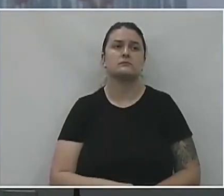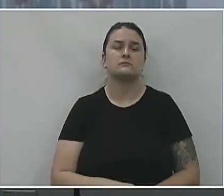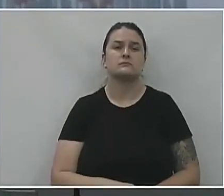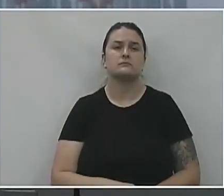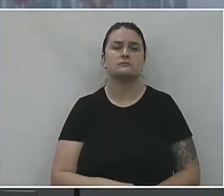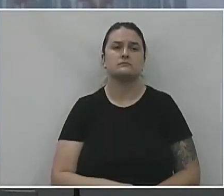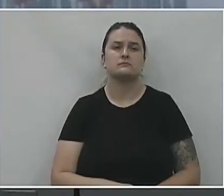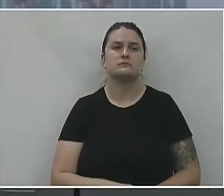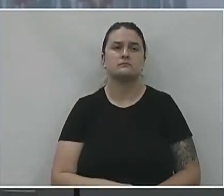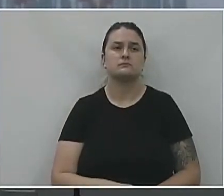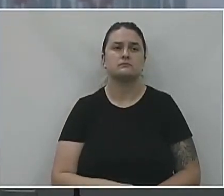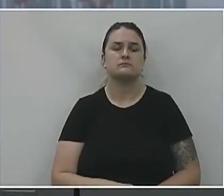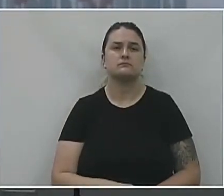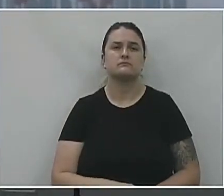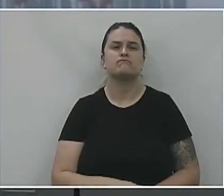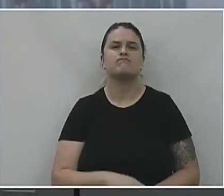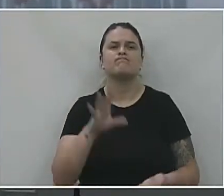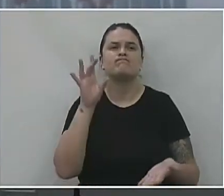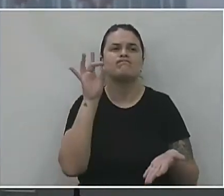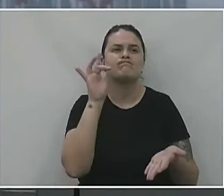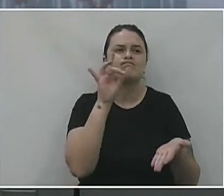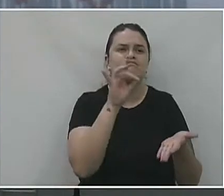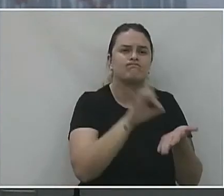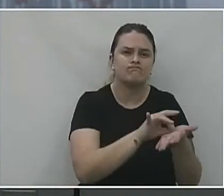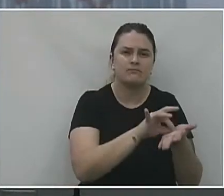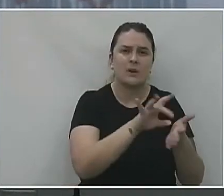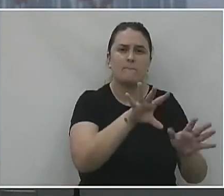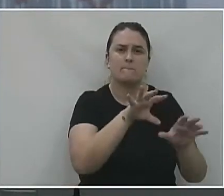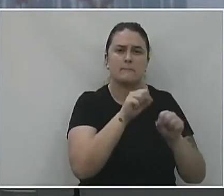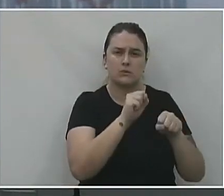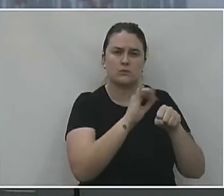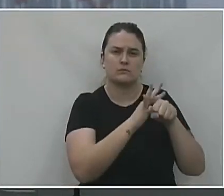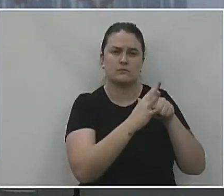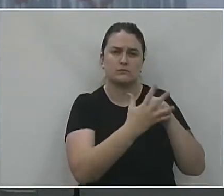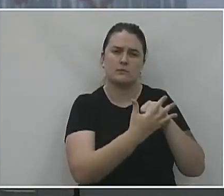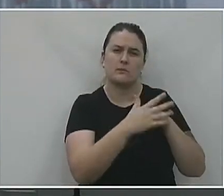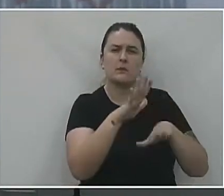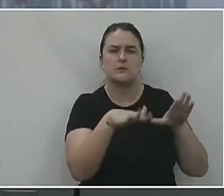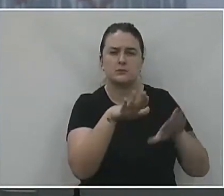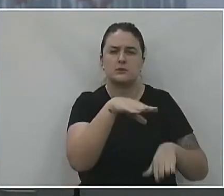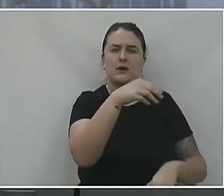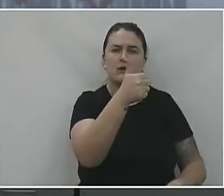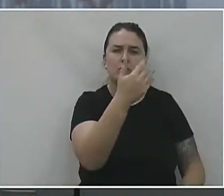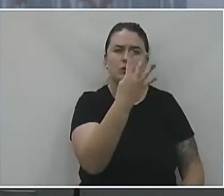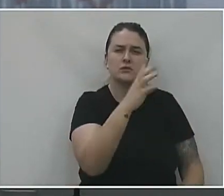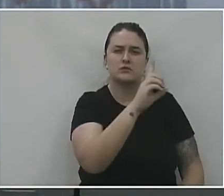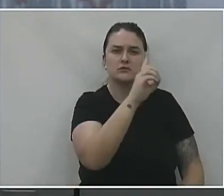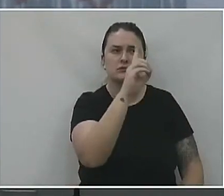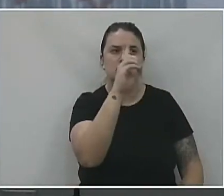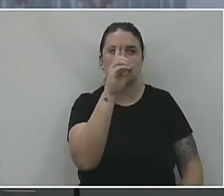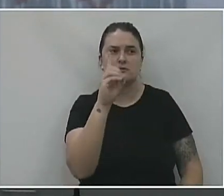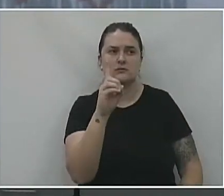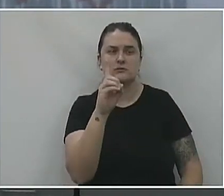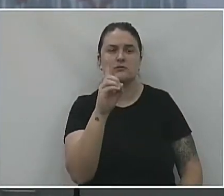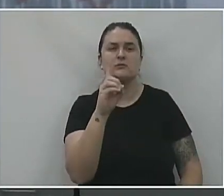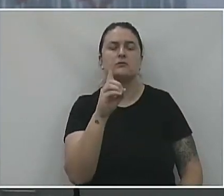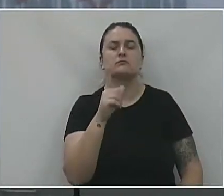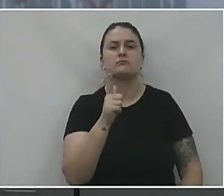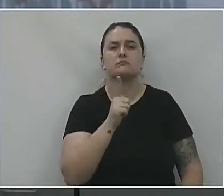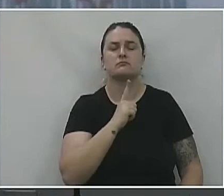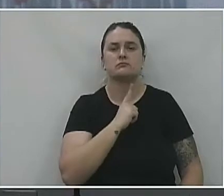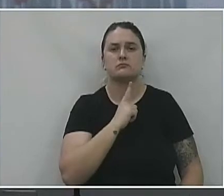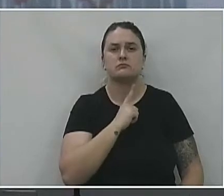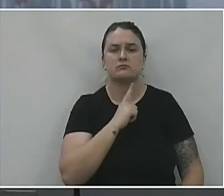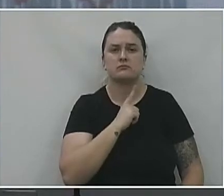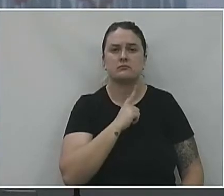Falando sobre os casos confirmados de Covid, essa é nossa média móvel de 14 dias. Nós tivemos